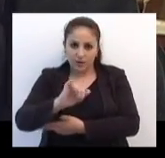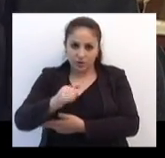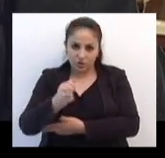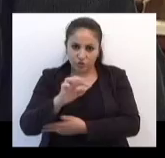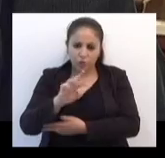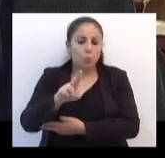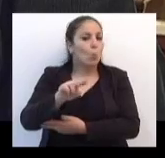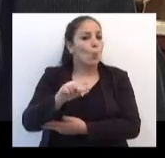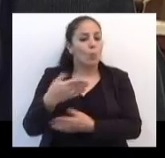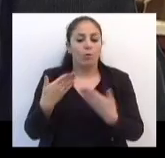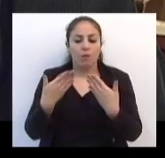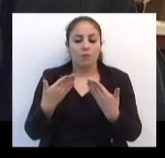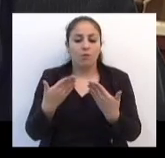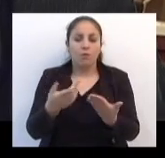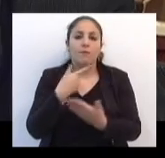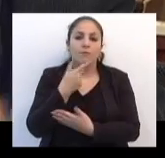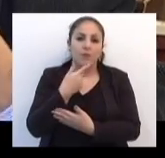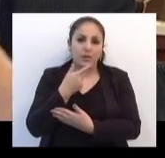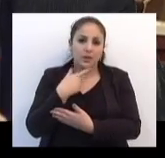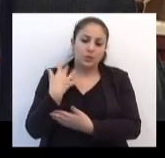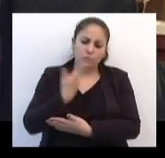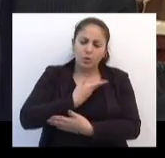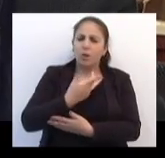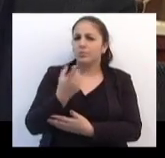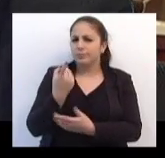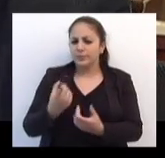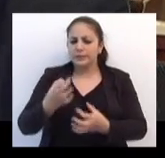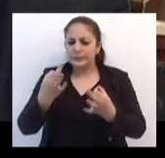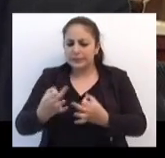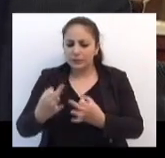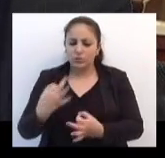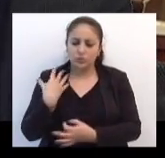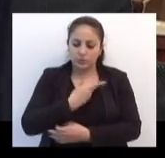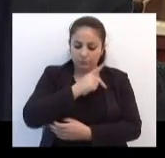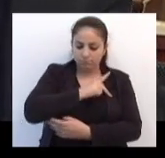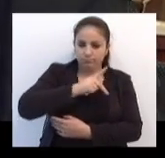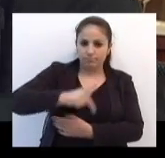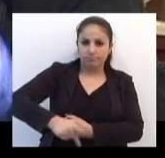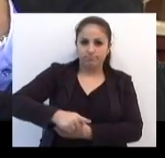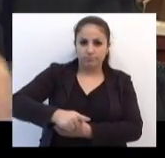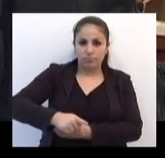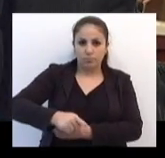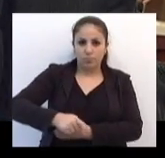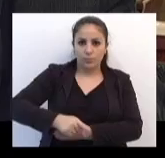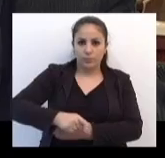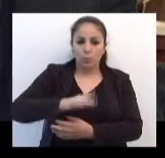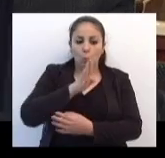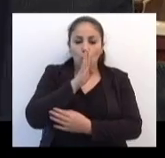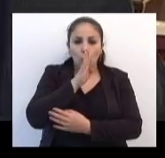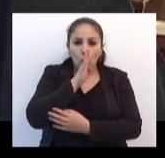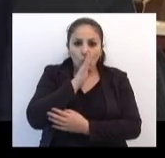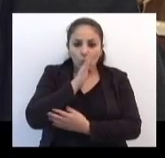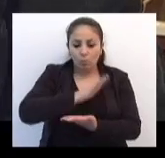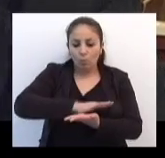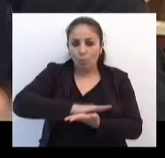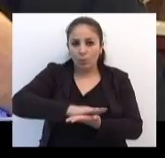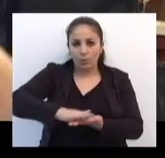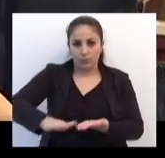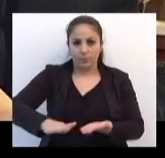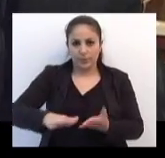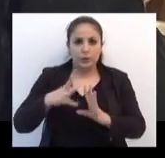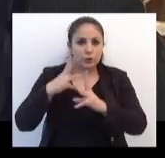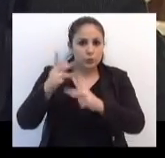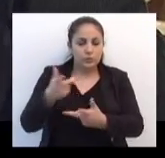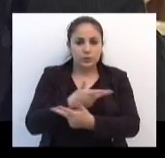chamado para depor. Nós estamos confiantes, sim, porque nós temos uma presidente que é isenta de tudo isso. Que ela